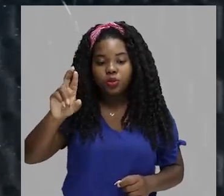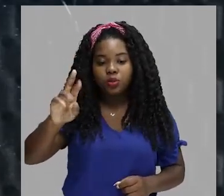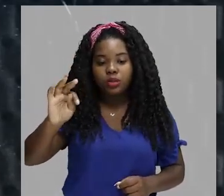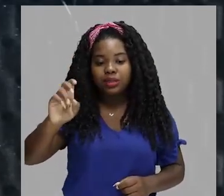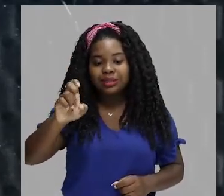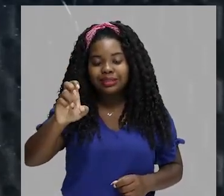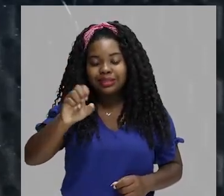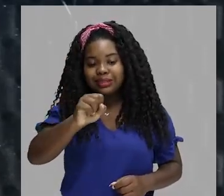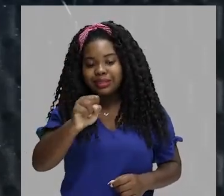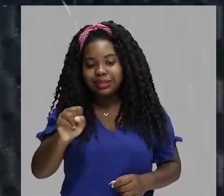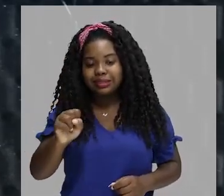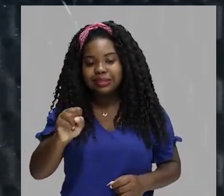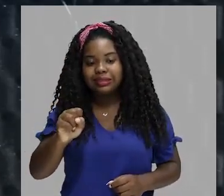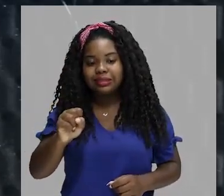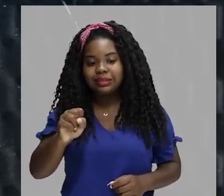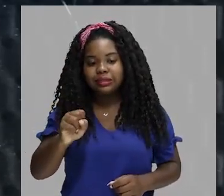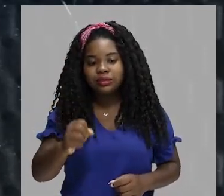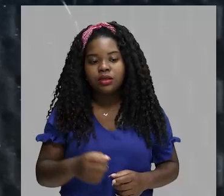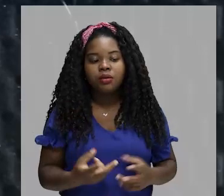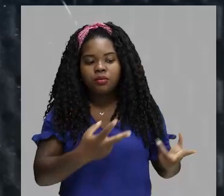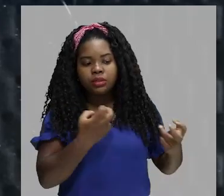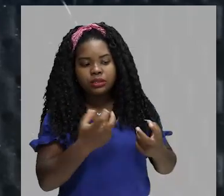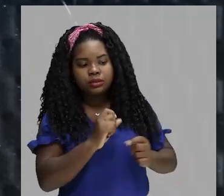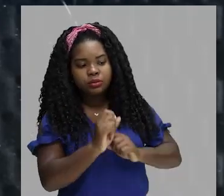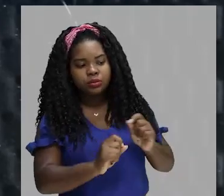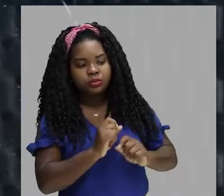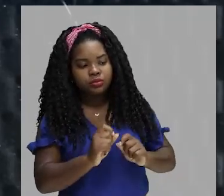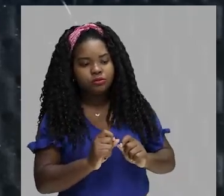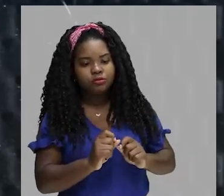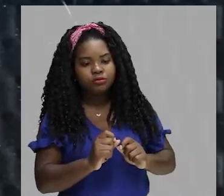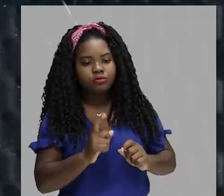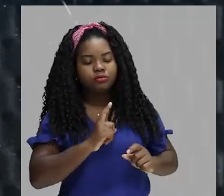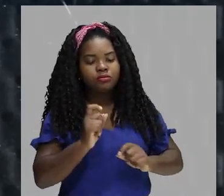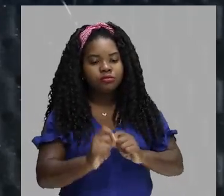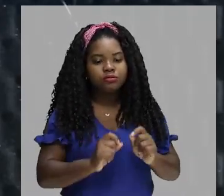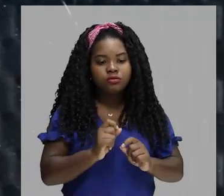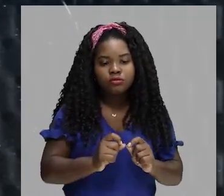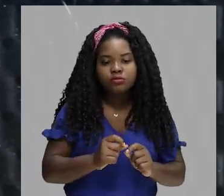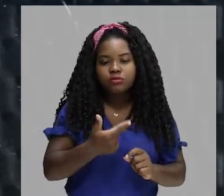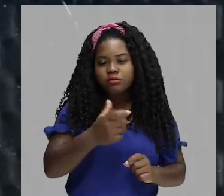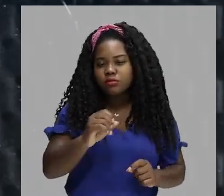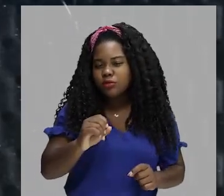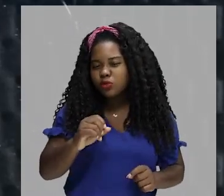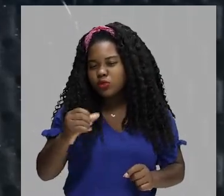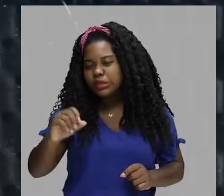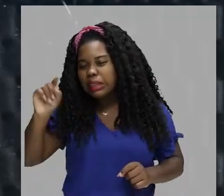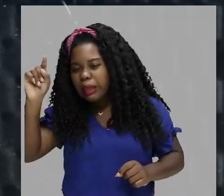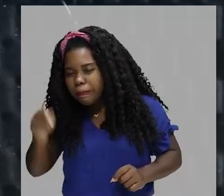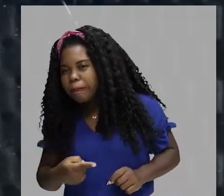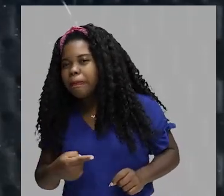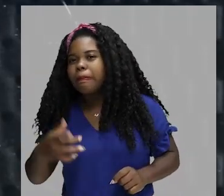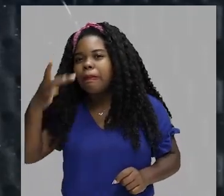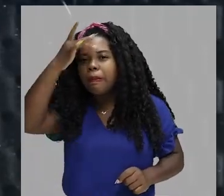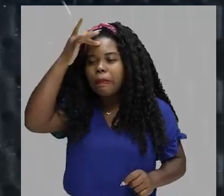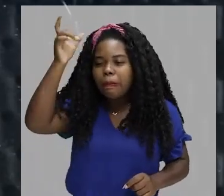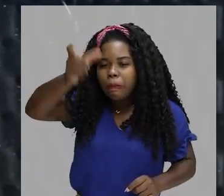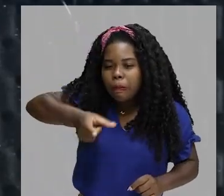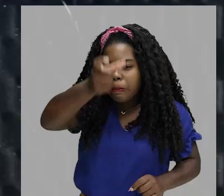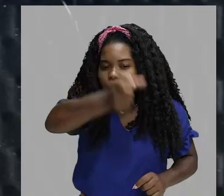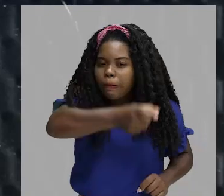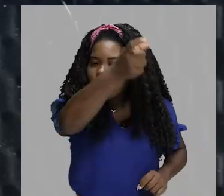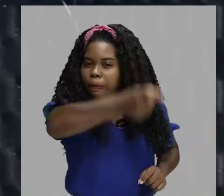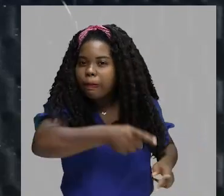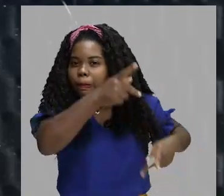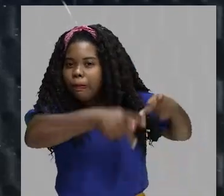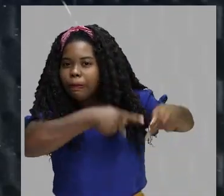com a capital do Império Azteca, a capital do Império Azteca, ela tinha aproximadamente mais de 200 mil pessoas. Mais de 200